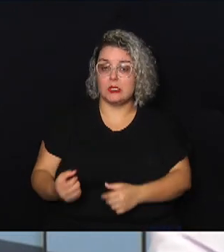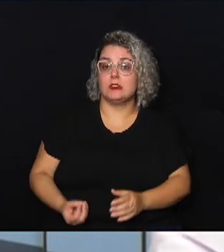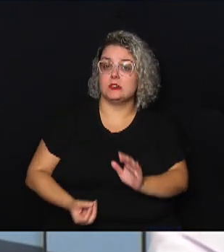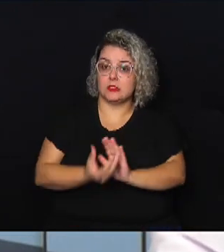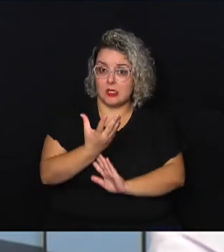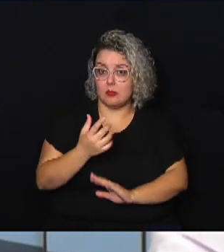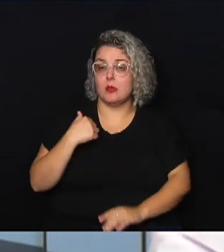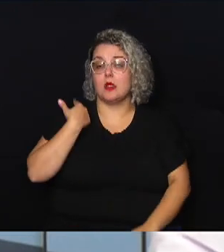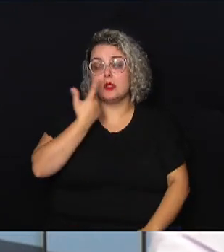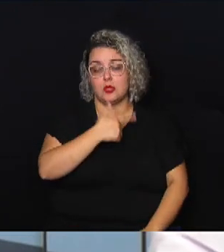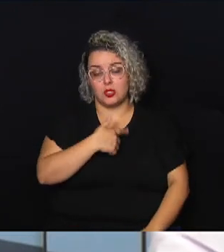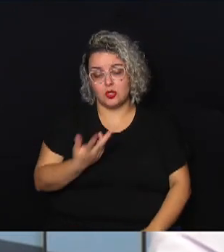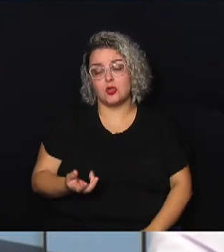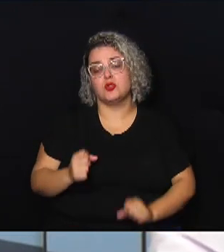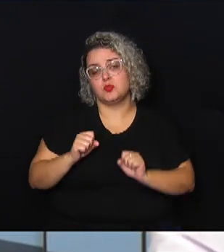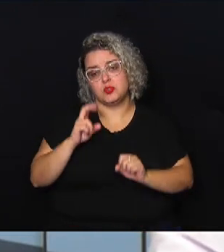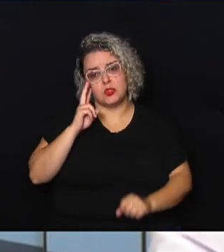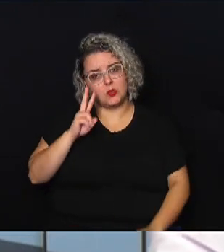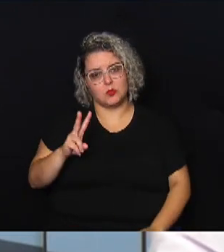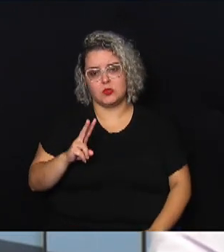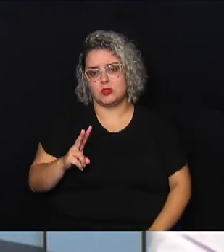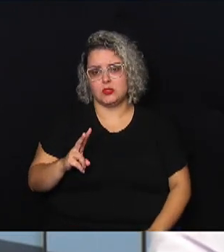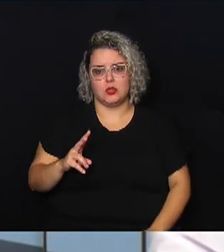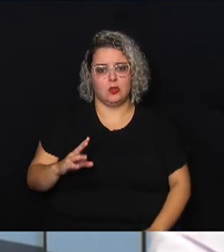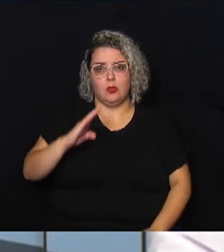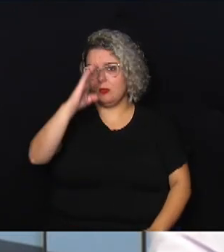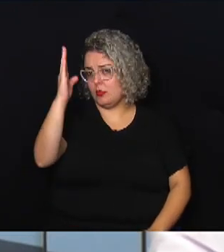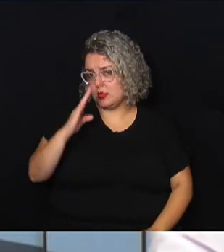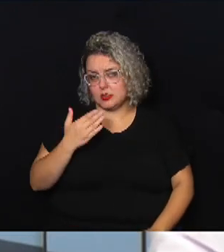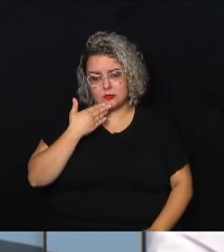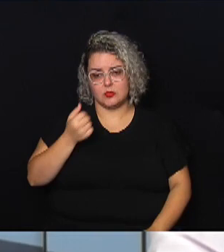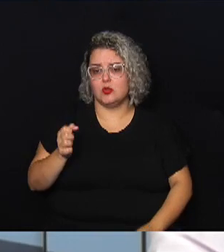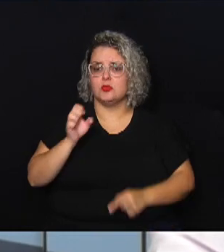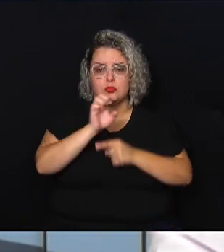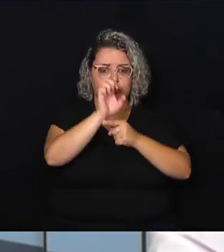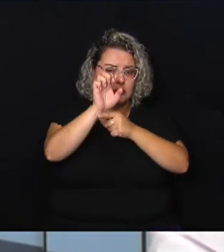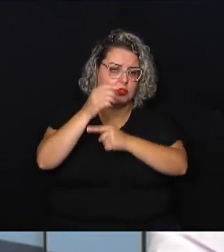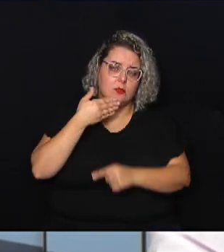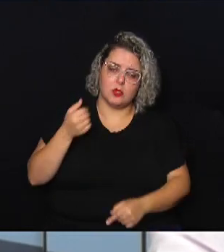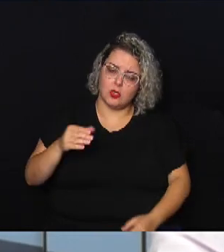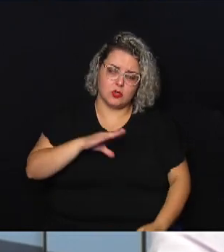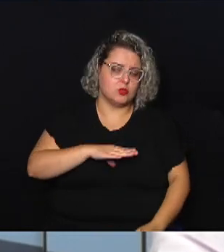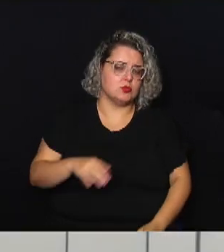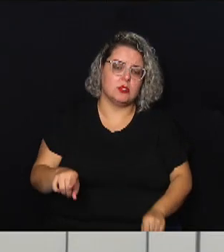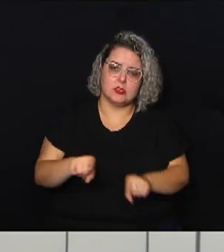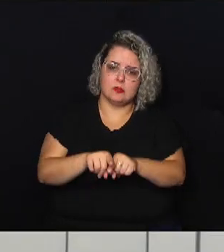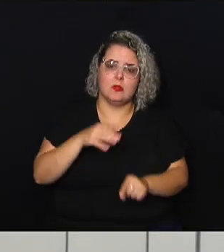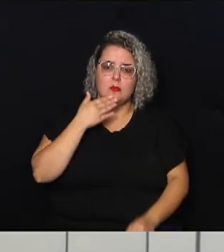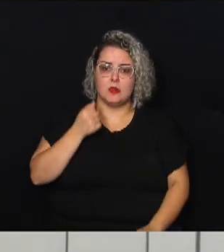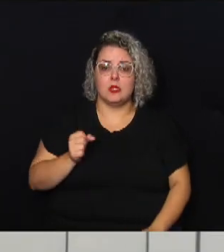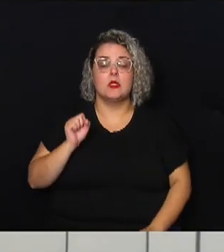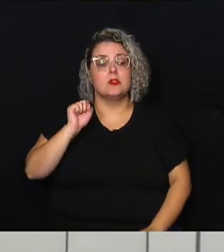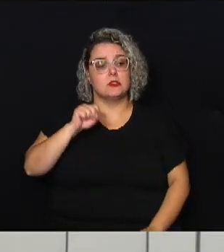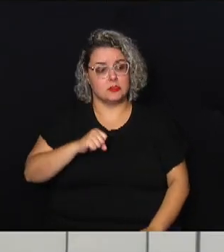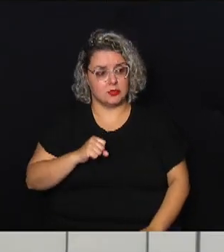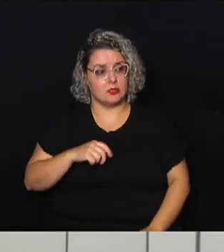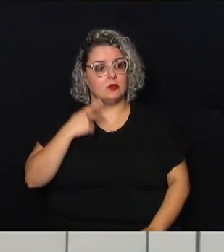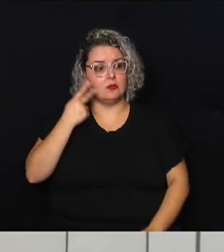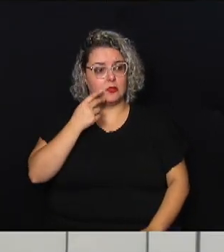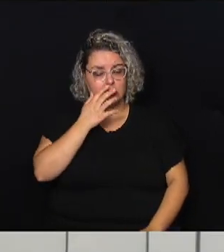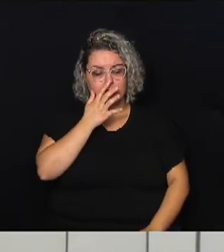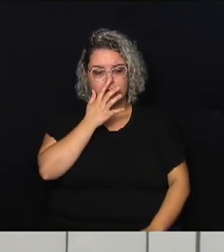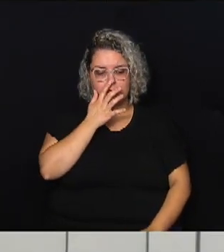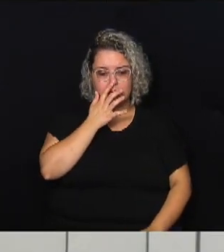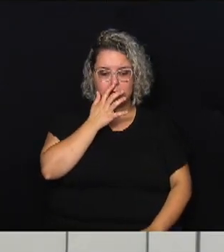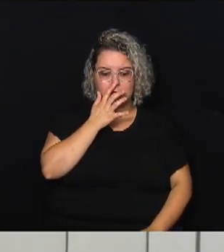possamos ver um Brasil melhor, um Estado melhor e os municípios numa situação melhor. Sim, vereadora. A partir de agora a gente conta aqui